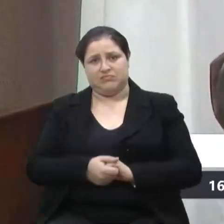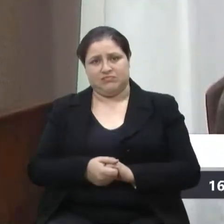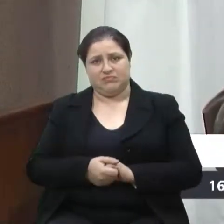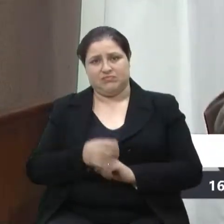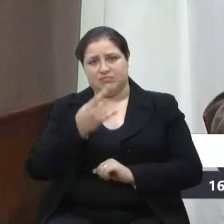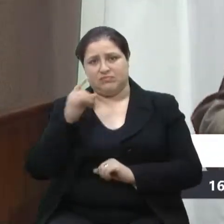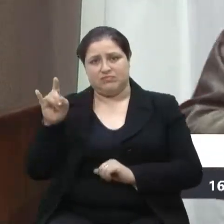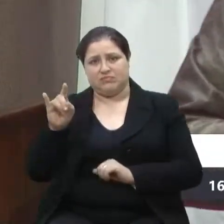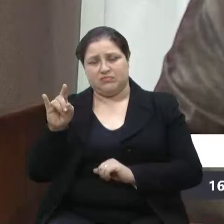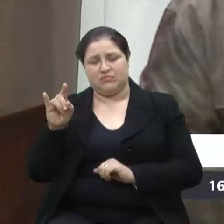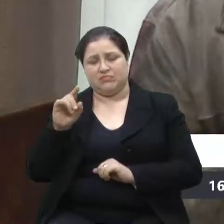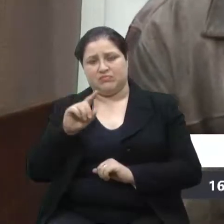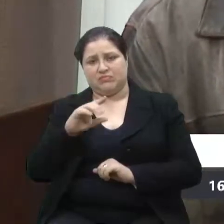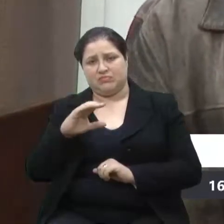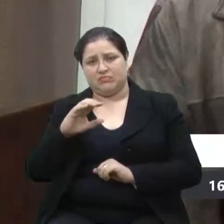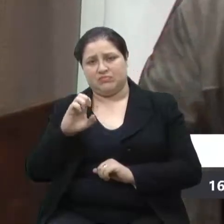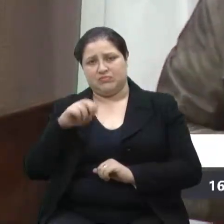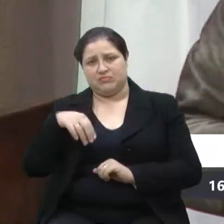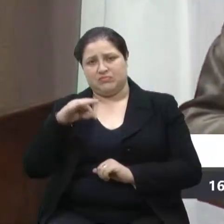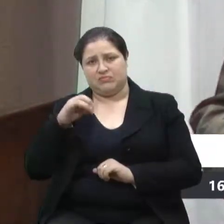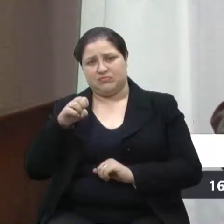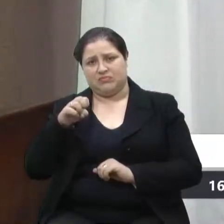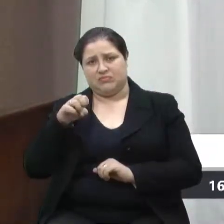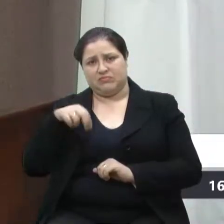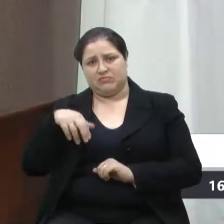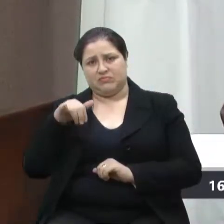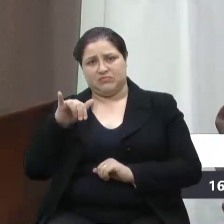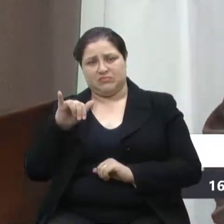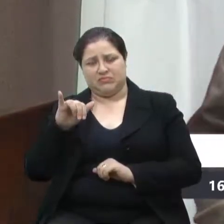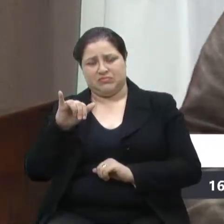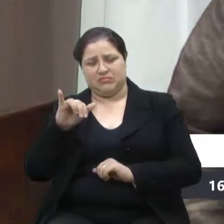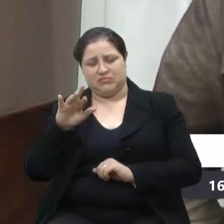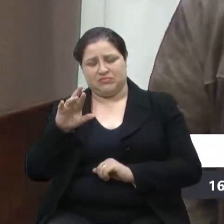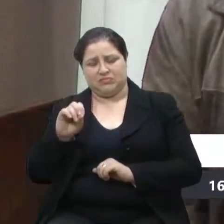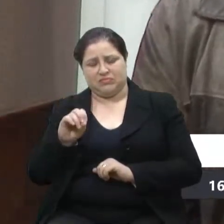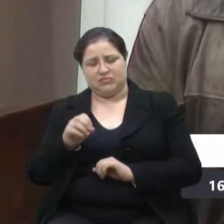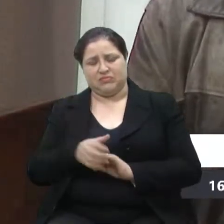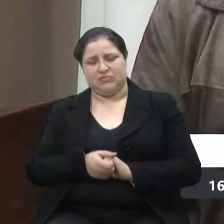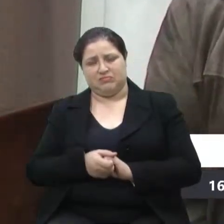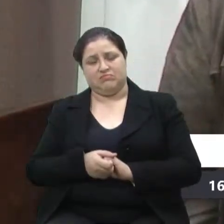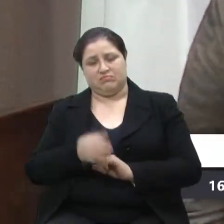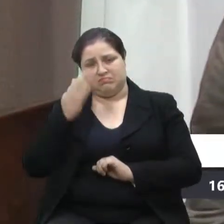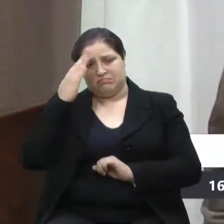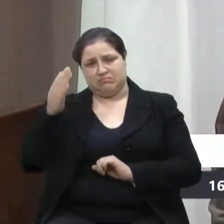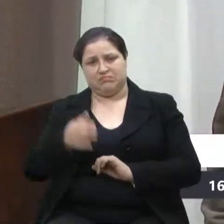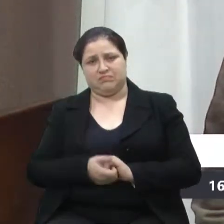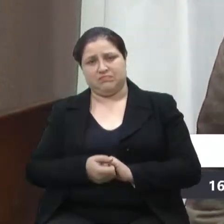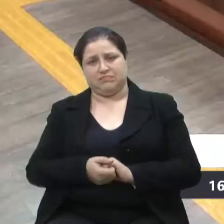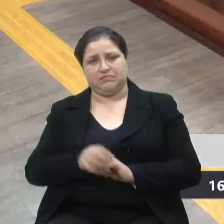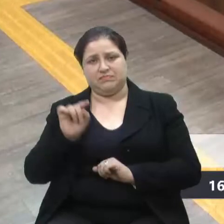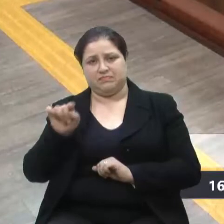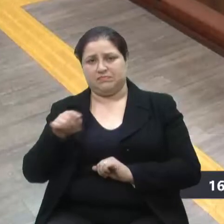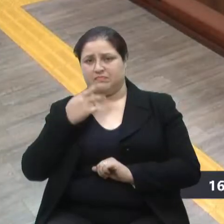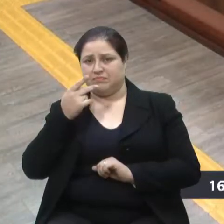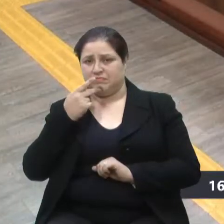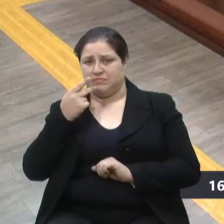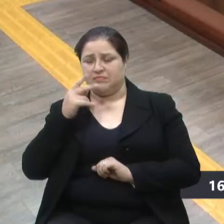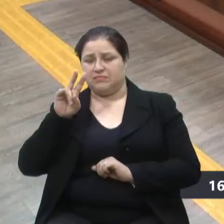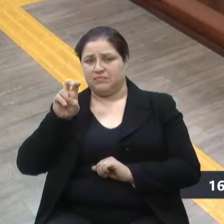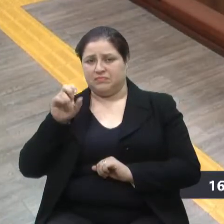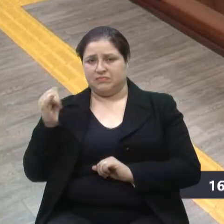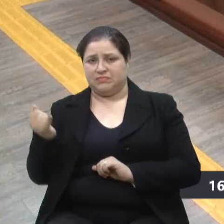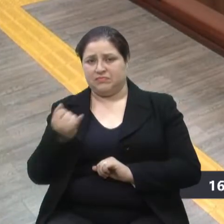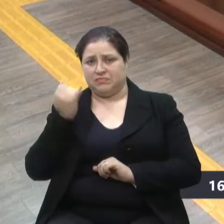o centenário. seu aparte... aparte, vereador. Obrigado, vereador. Eu acho que é importante essa menção que o senhor fez ao